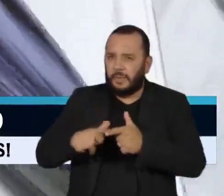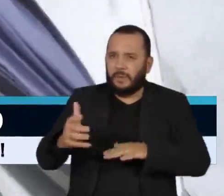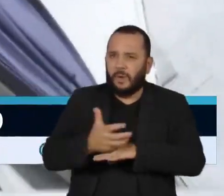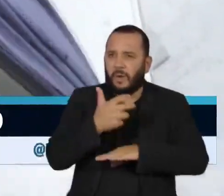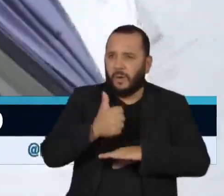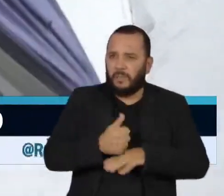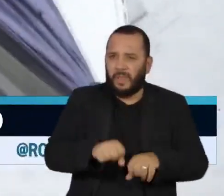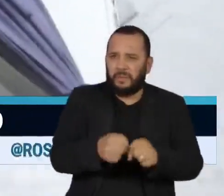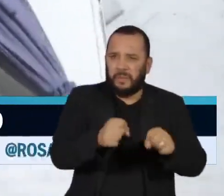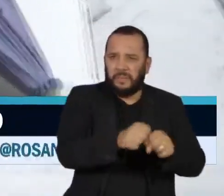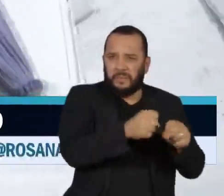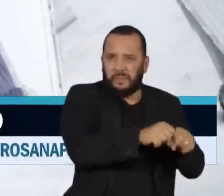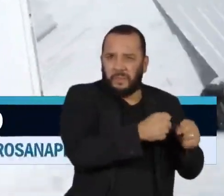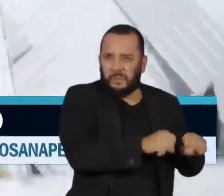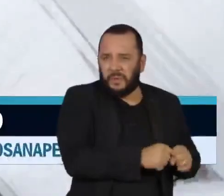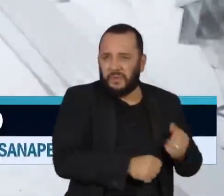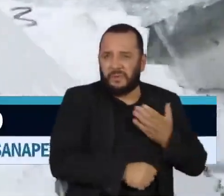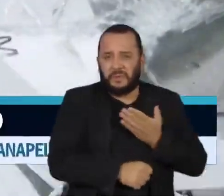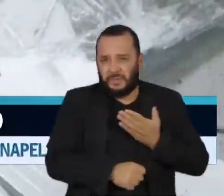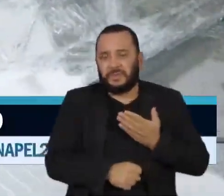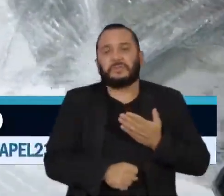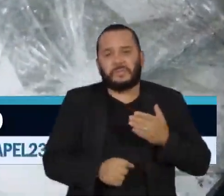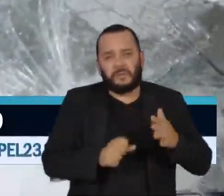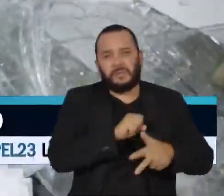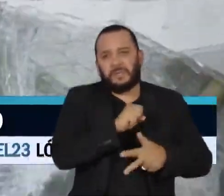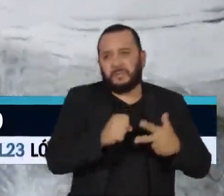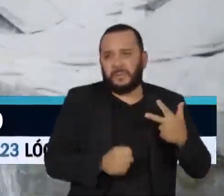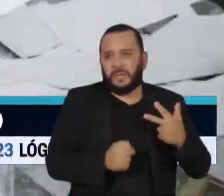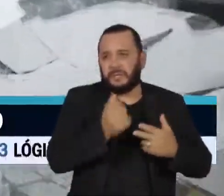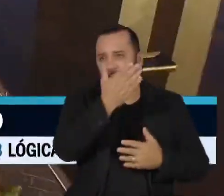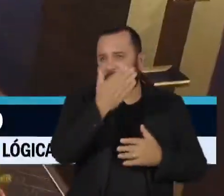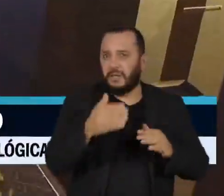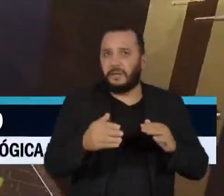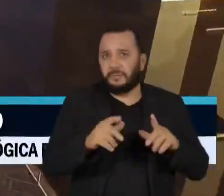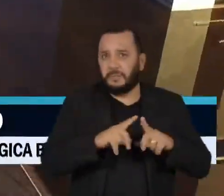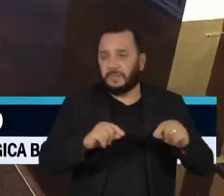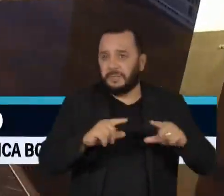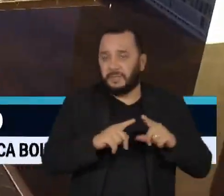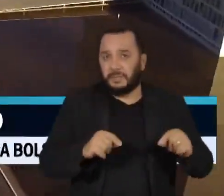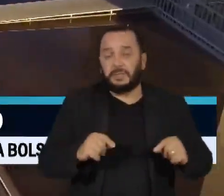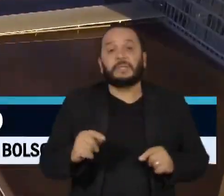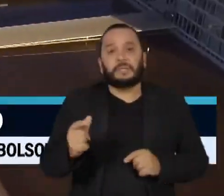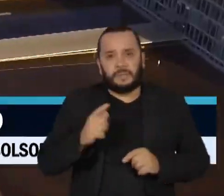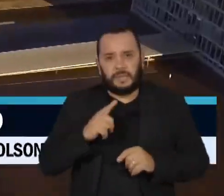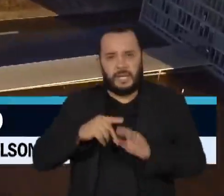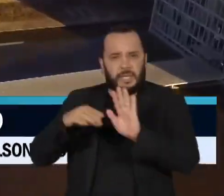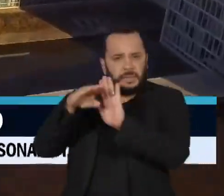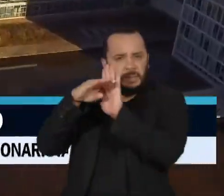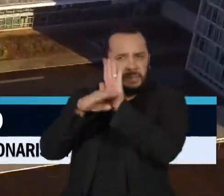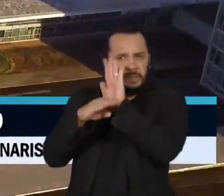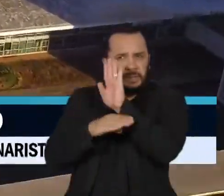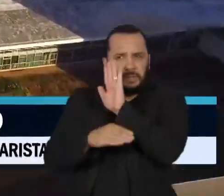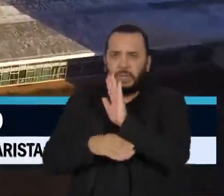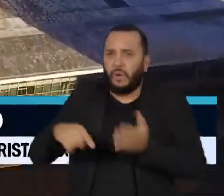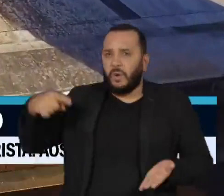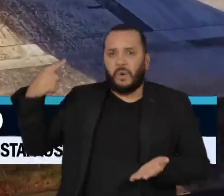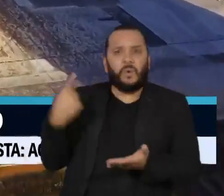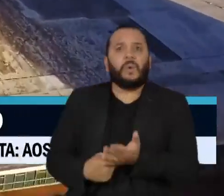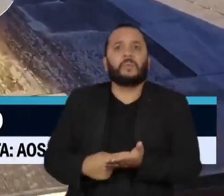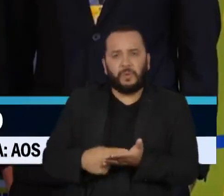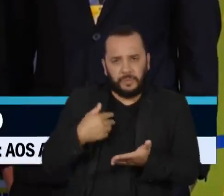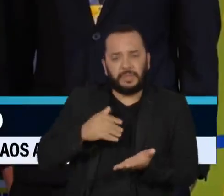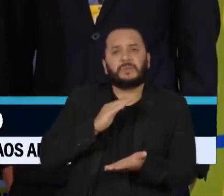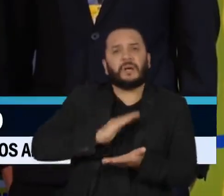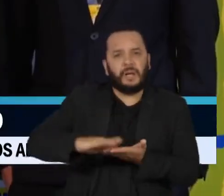que resultaram na depredação das sedes dos três poderes em Brasília. O pacote sinaliza um compromisso firme com as contas